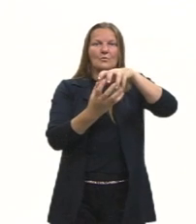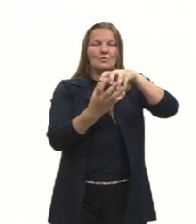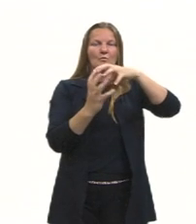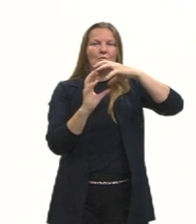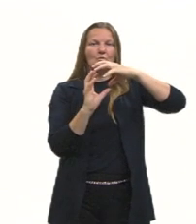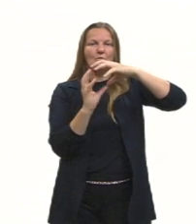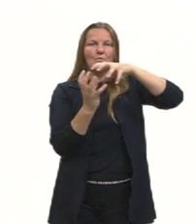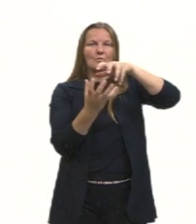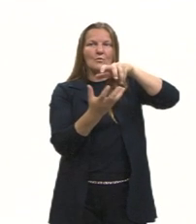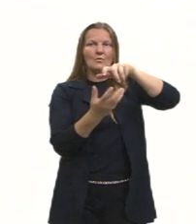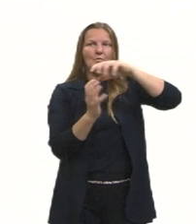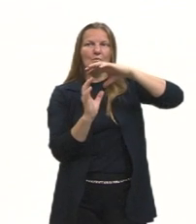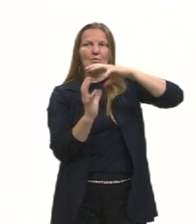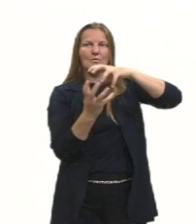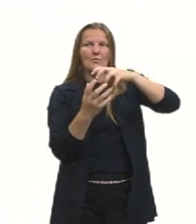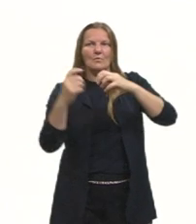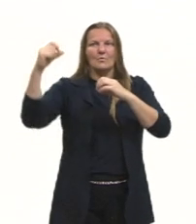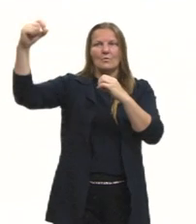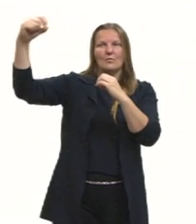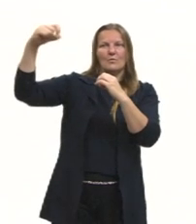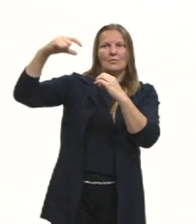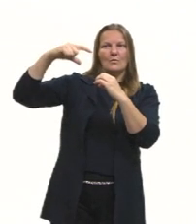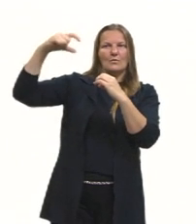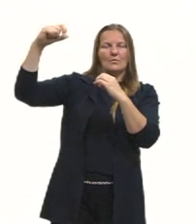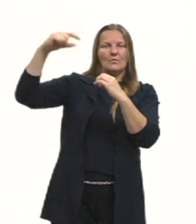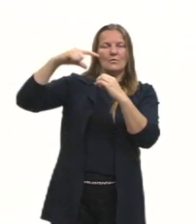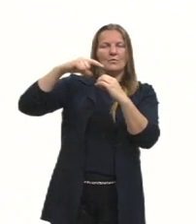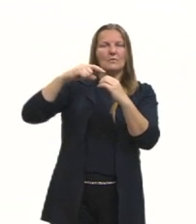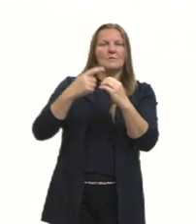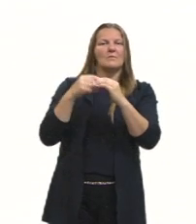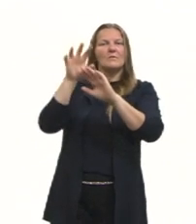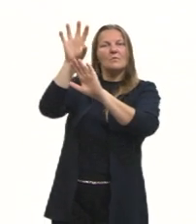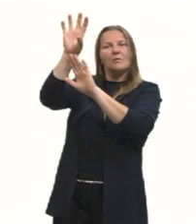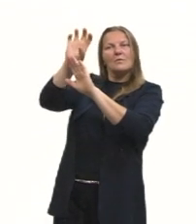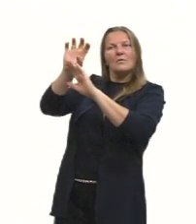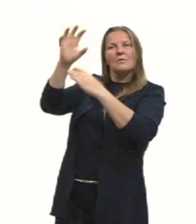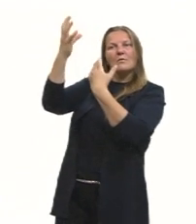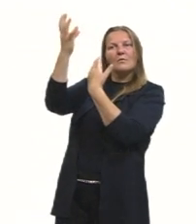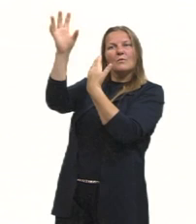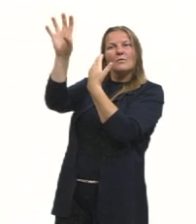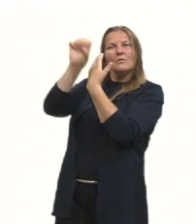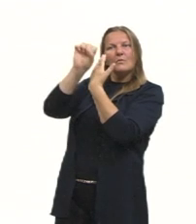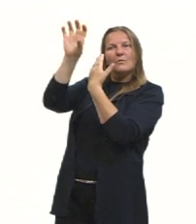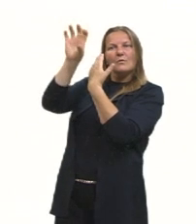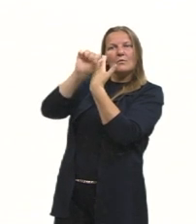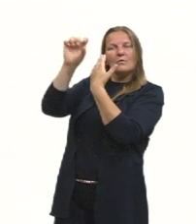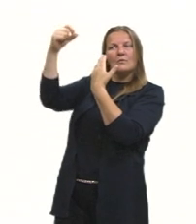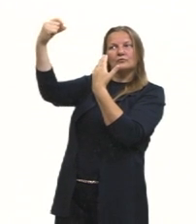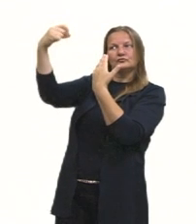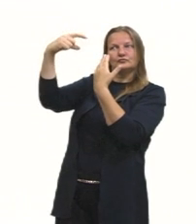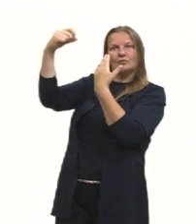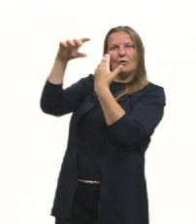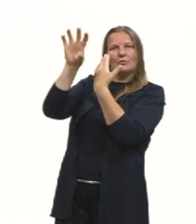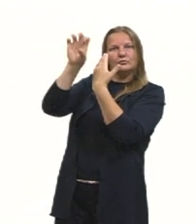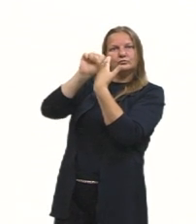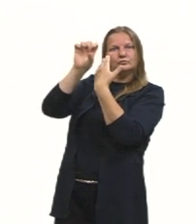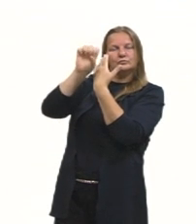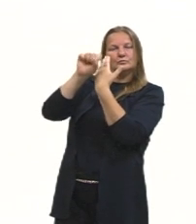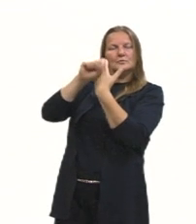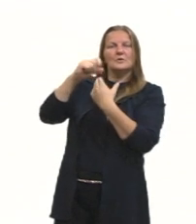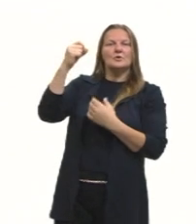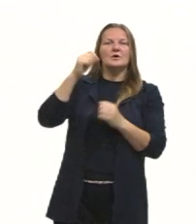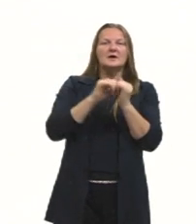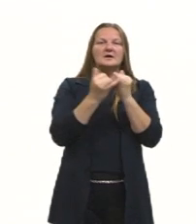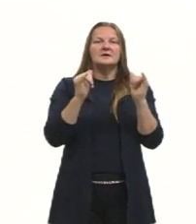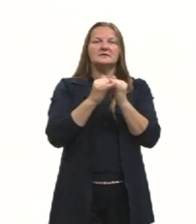fazer essa energia solar, gurizada? O acontece? Eu trouxe algumas imagens. Essa imagem